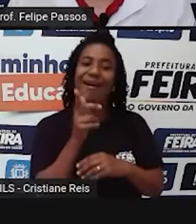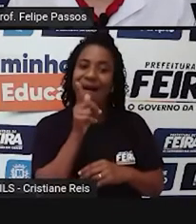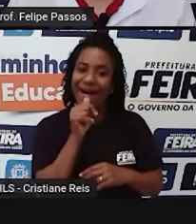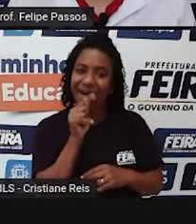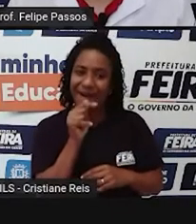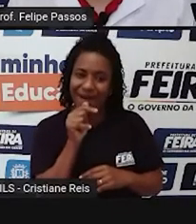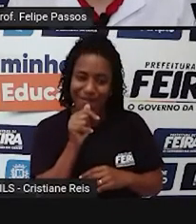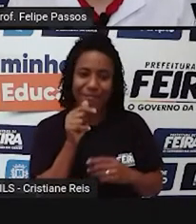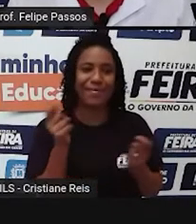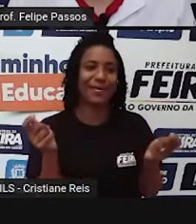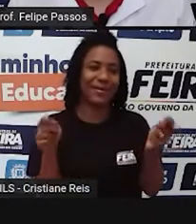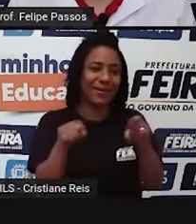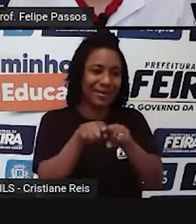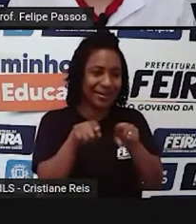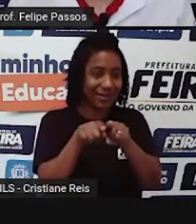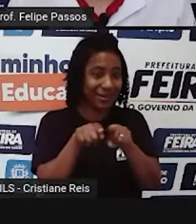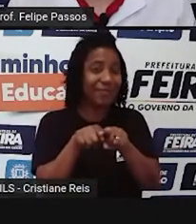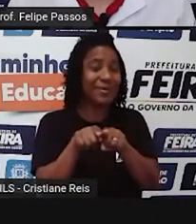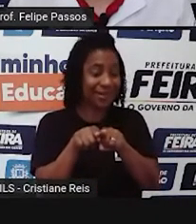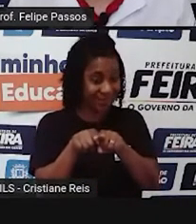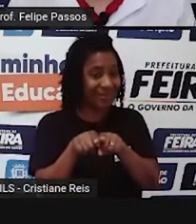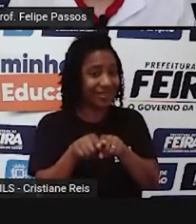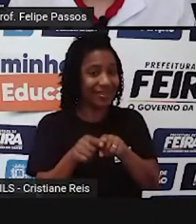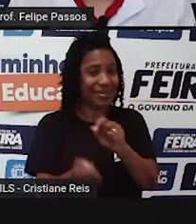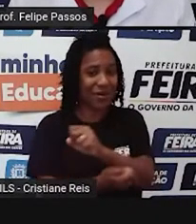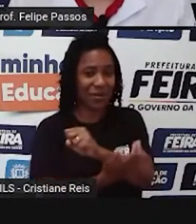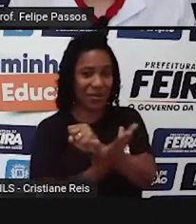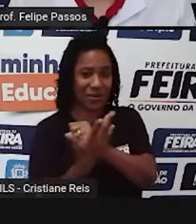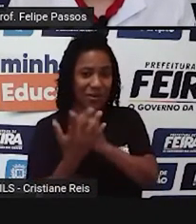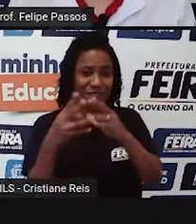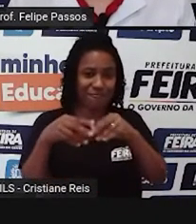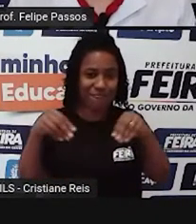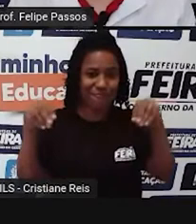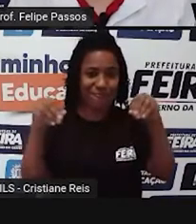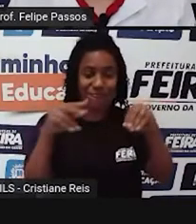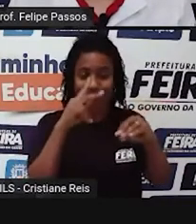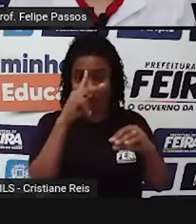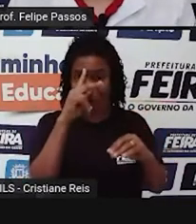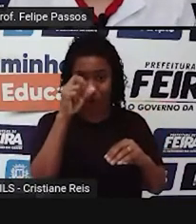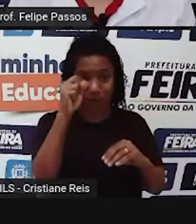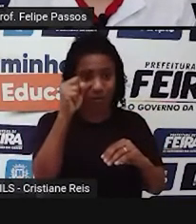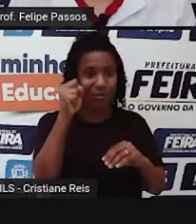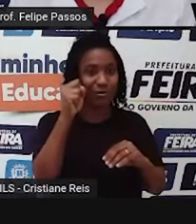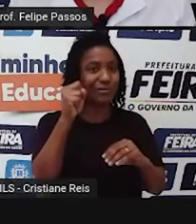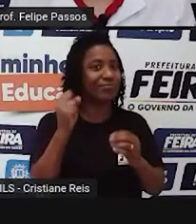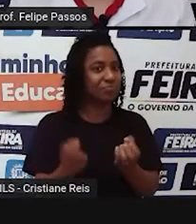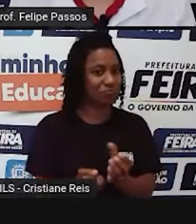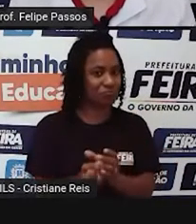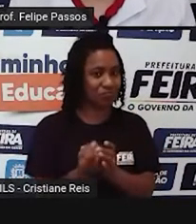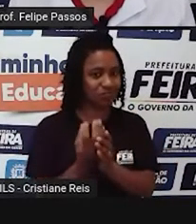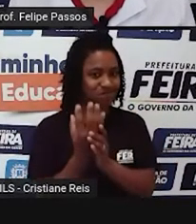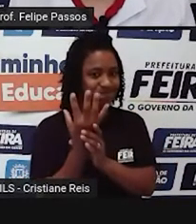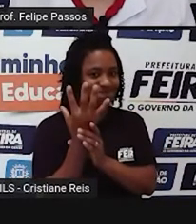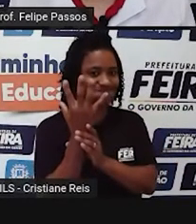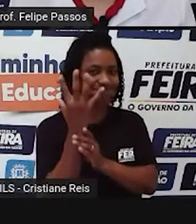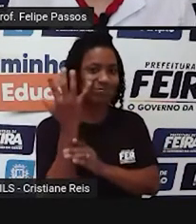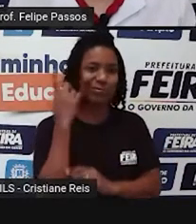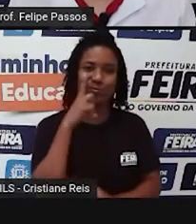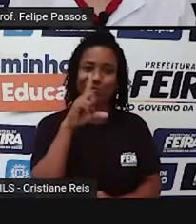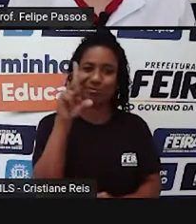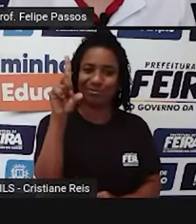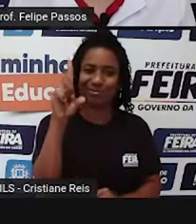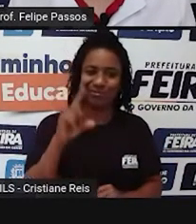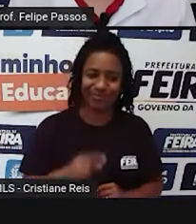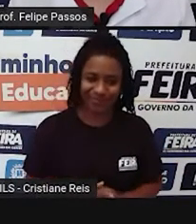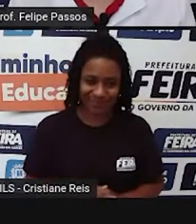substrato, que é uma palavra que a gente pode usar para terra, né? Areia. E aí a planta vai conseguir sobreviver nesse ambiente que